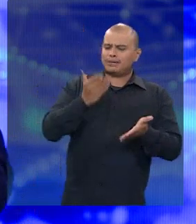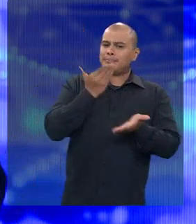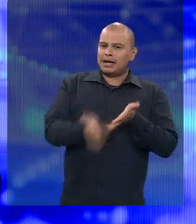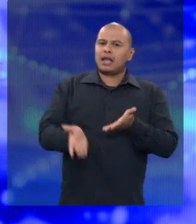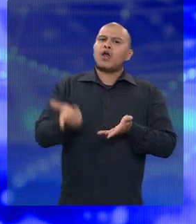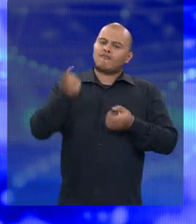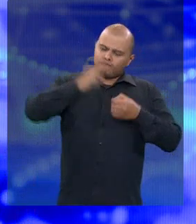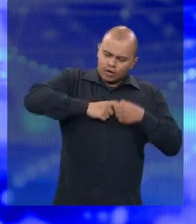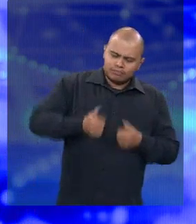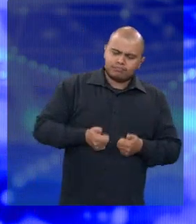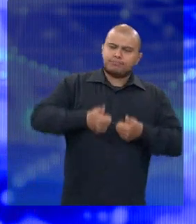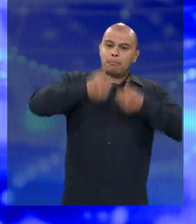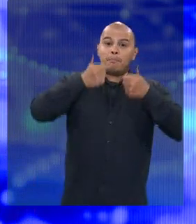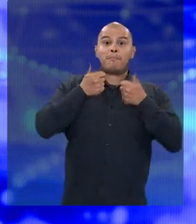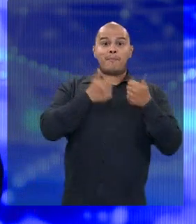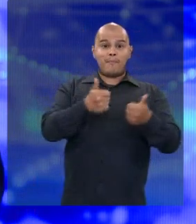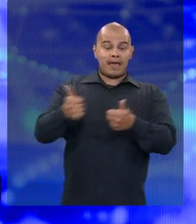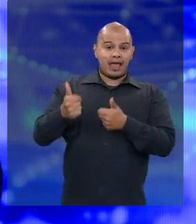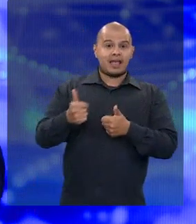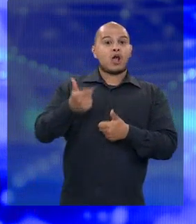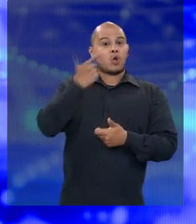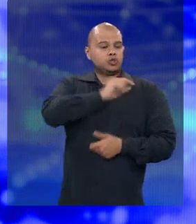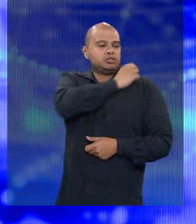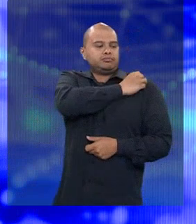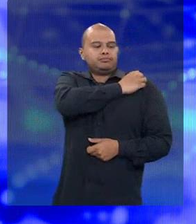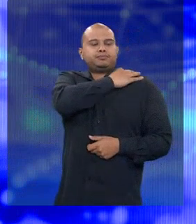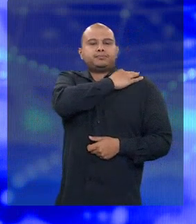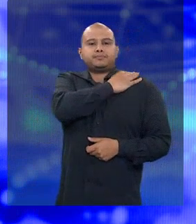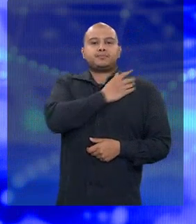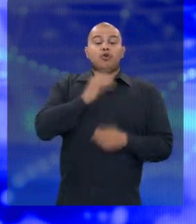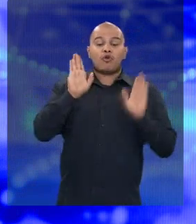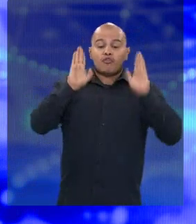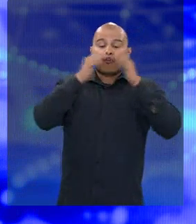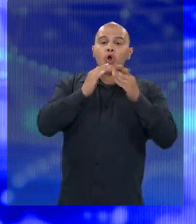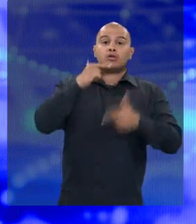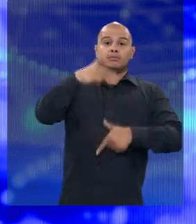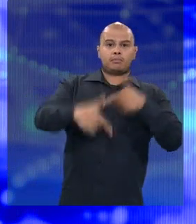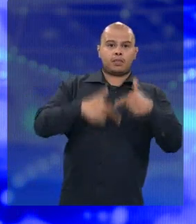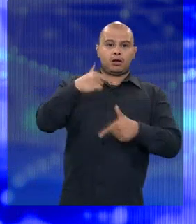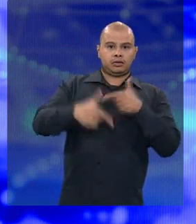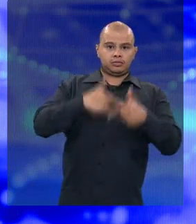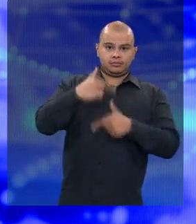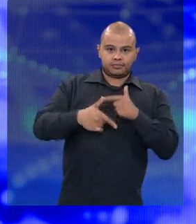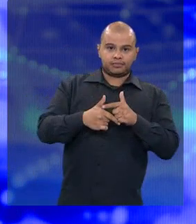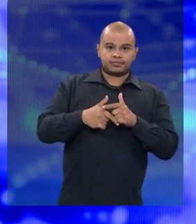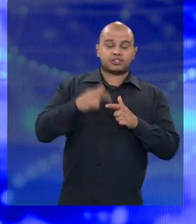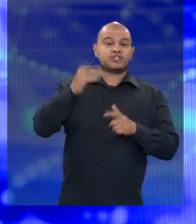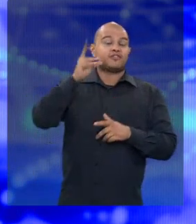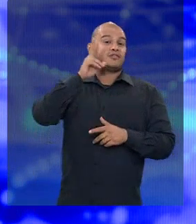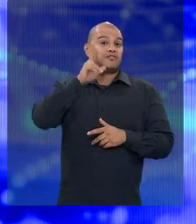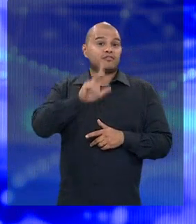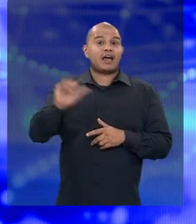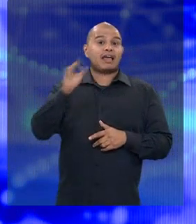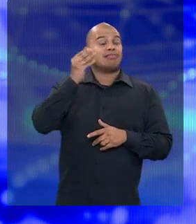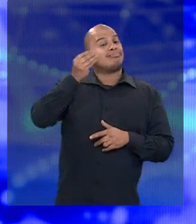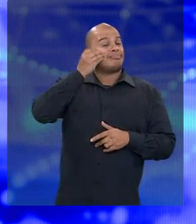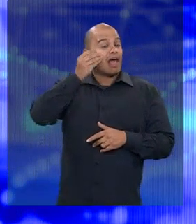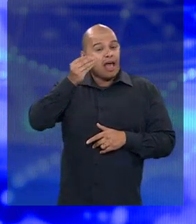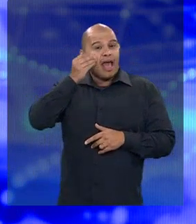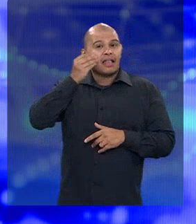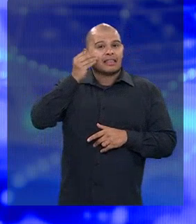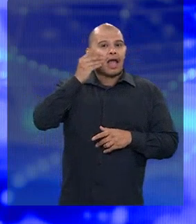fazer o ensino médio para a empregabilidade. Nós formaremos uma geração de